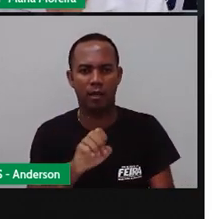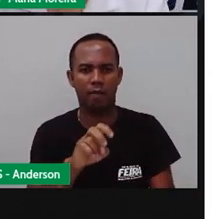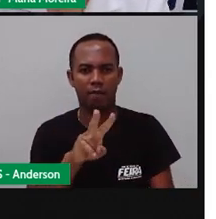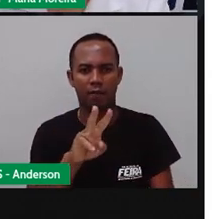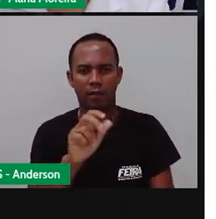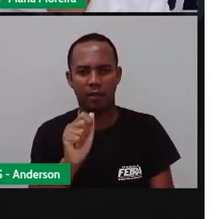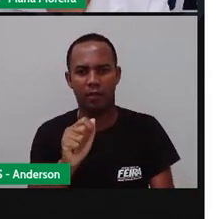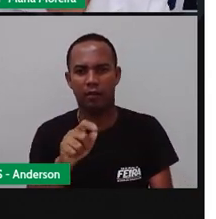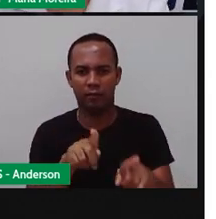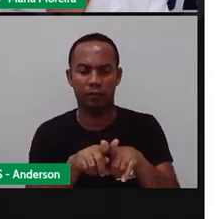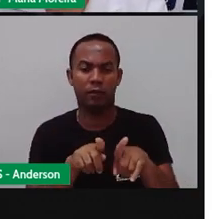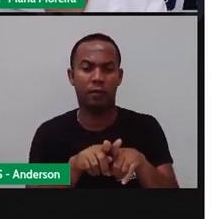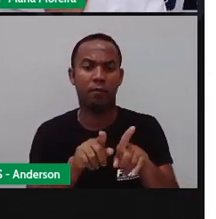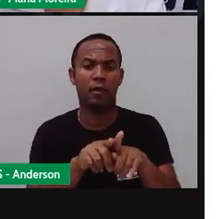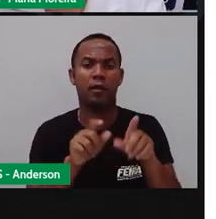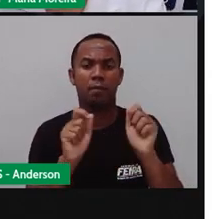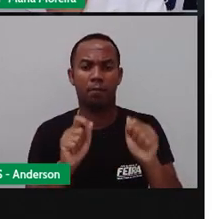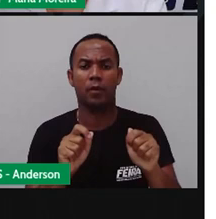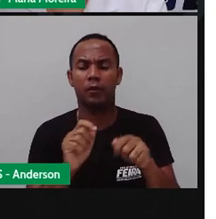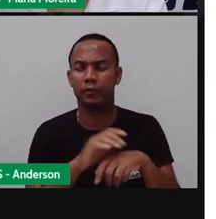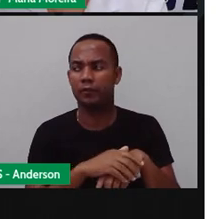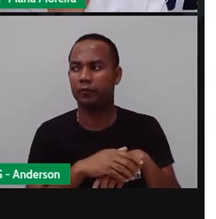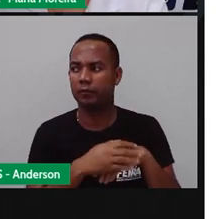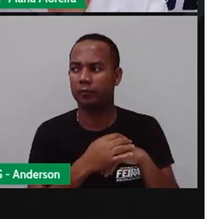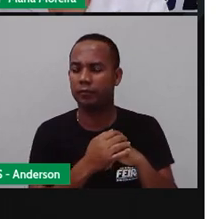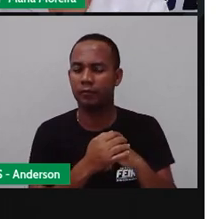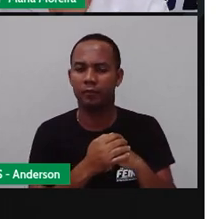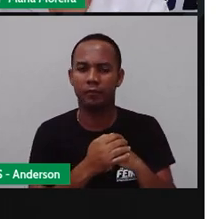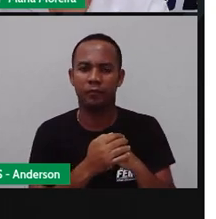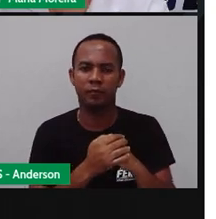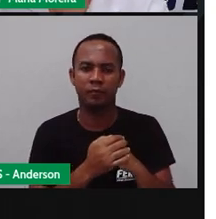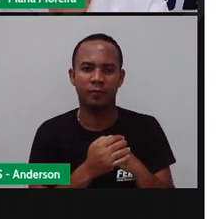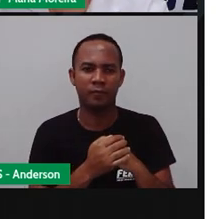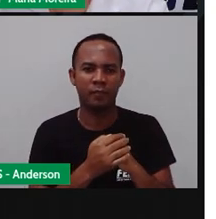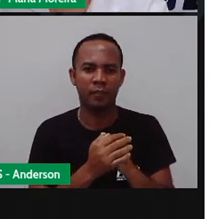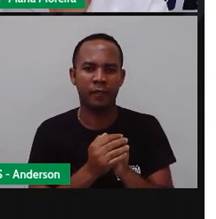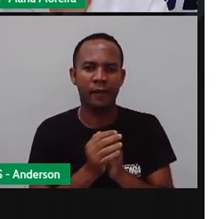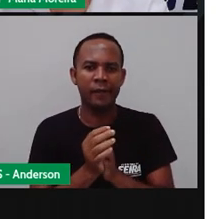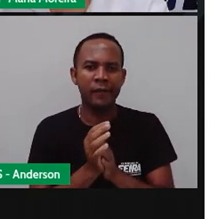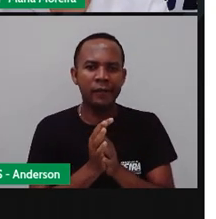já viram para utilizando aqui Várias vezes, né? Nas demonstrações das atividades